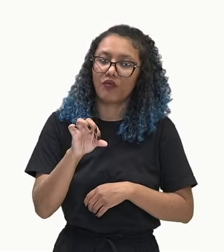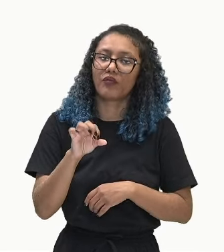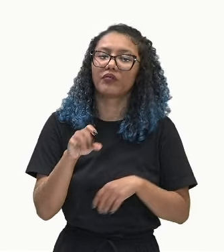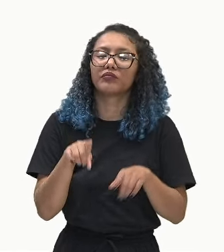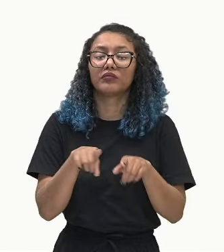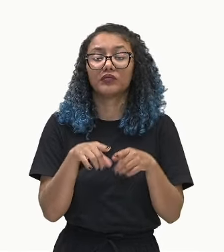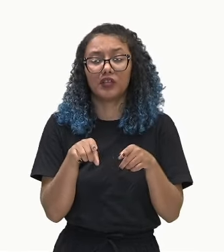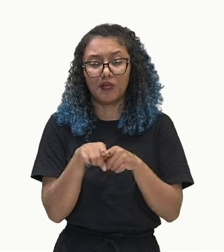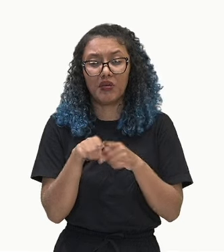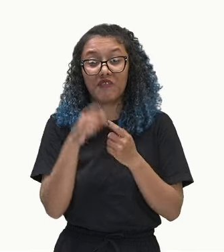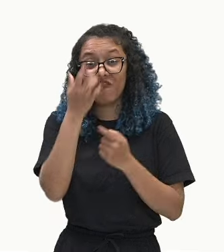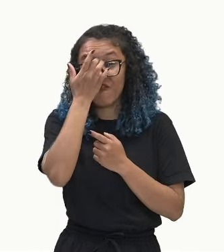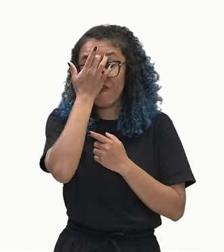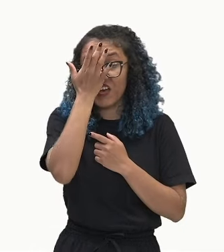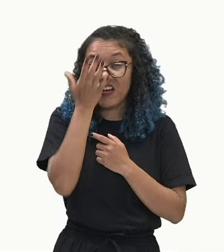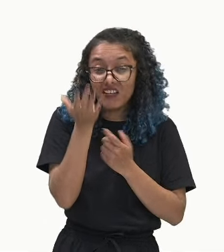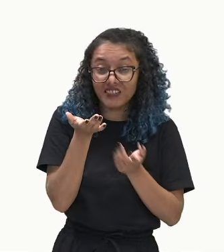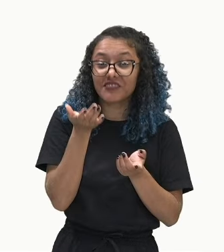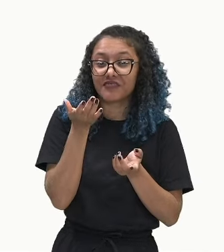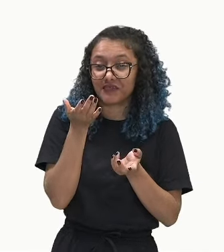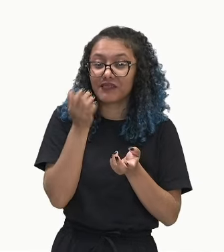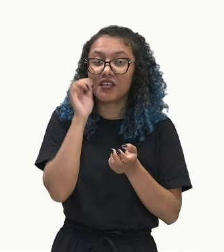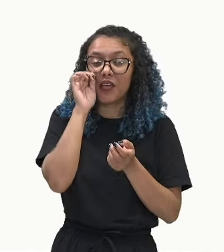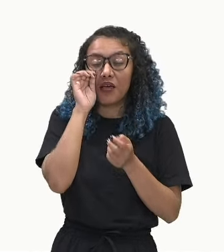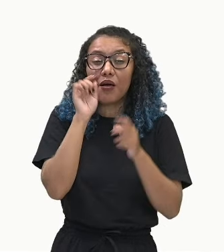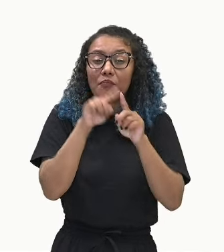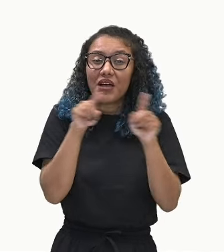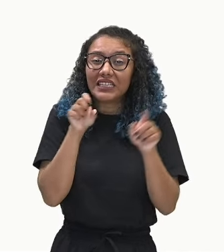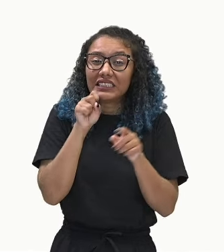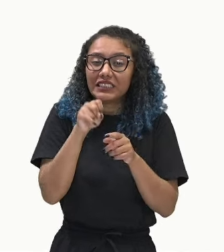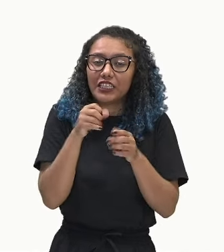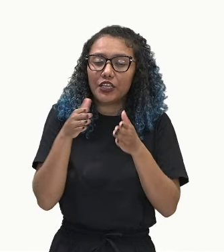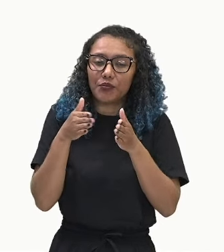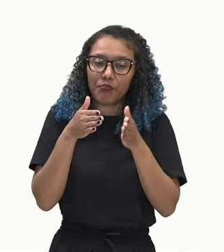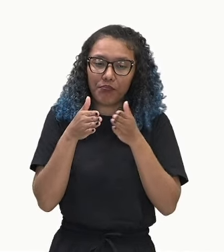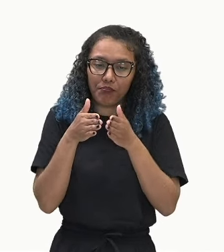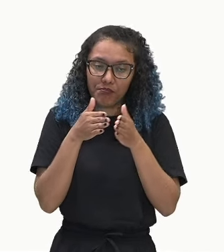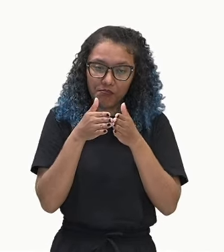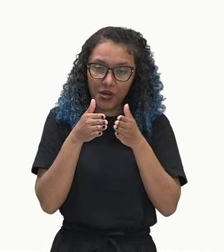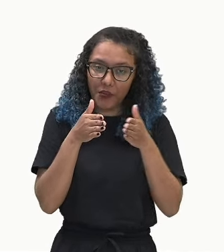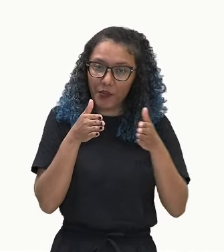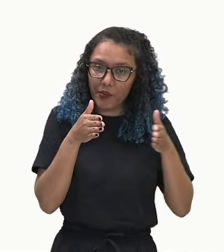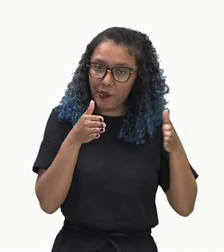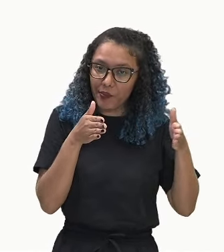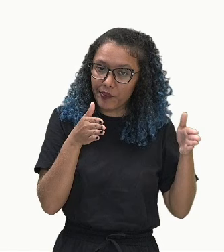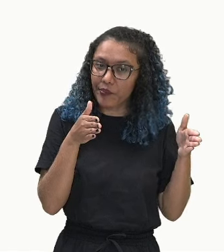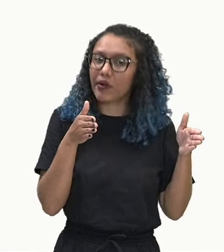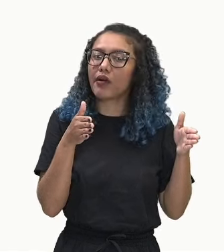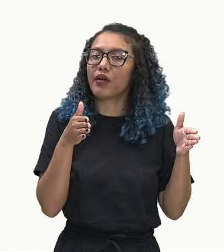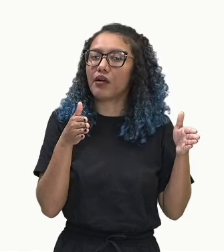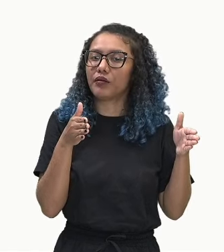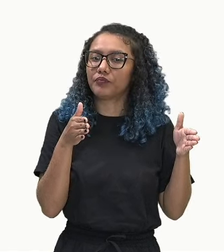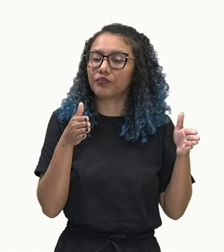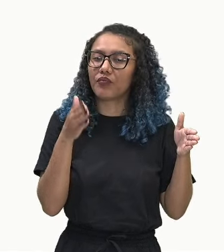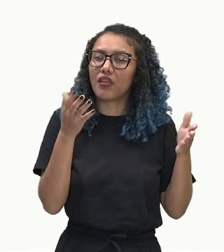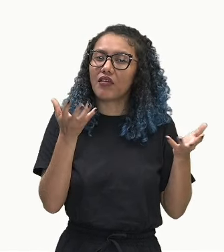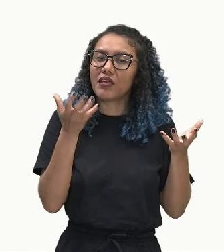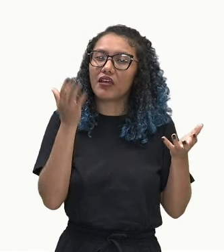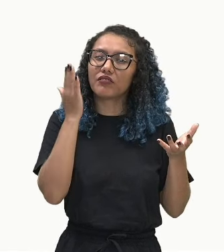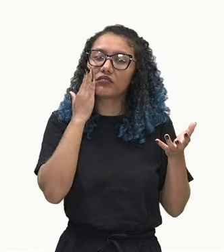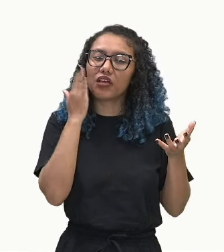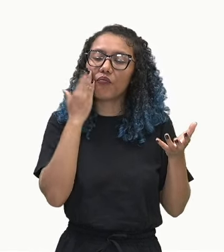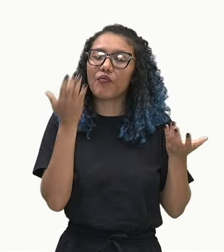identificar. Mas e aí? Se essa sequência continuasse e eu quisesse saber qual era o